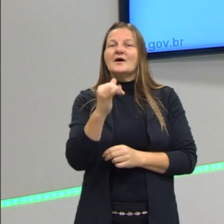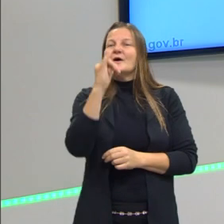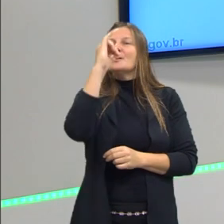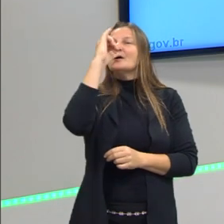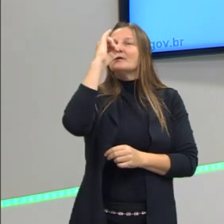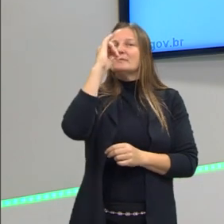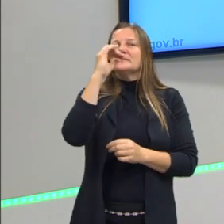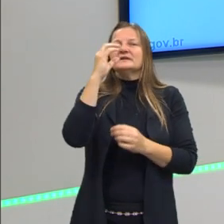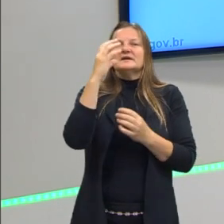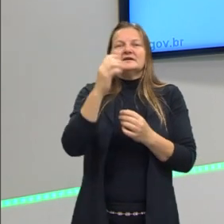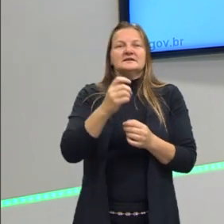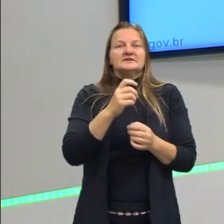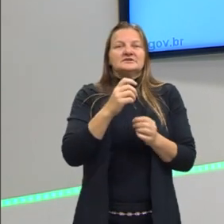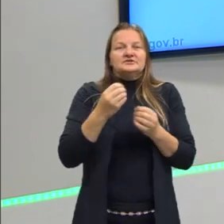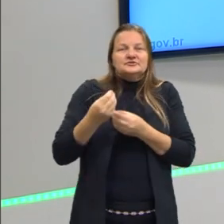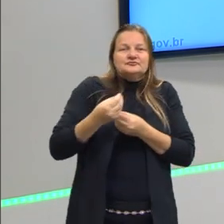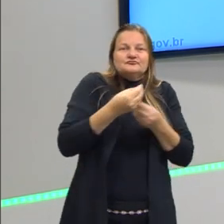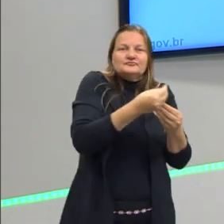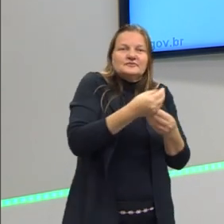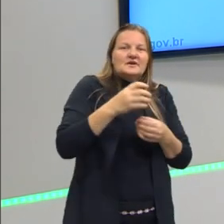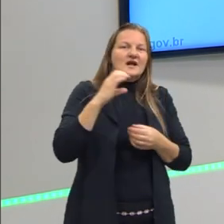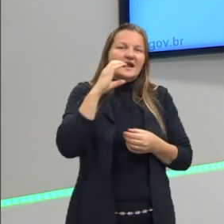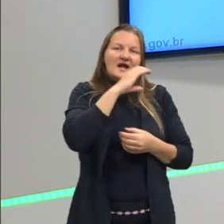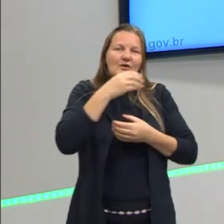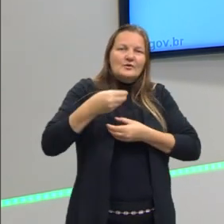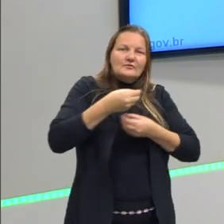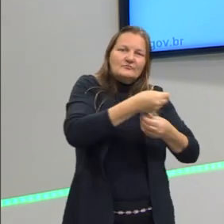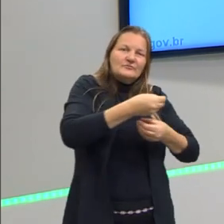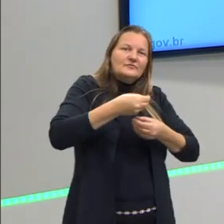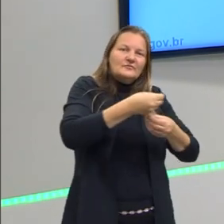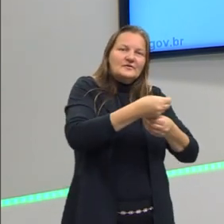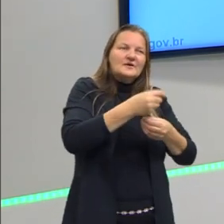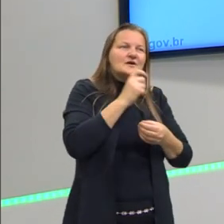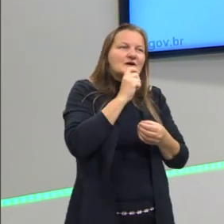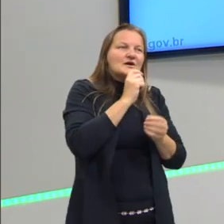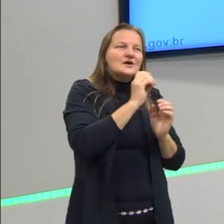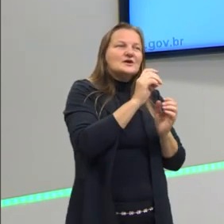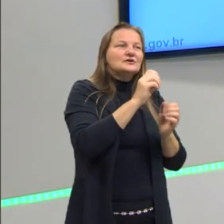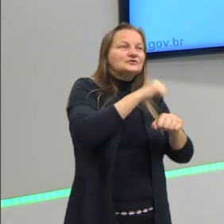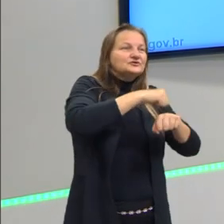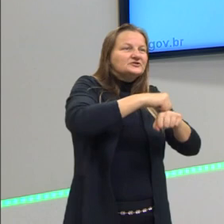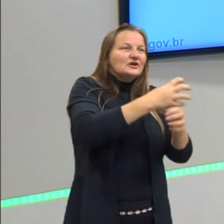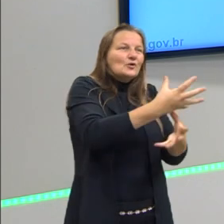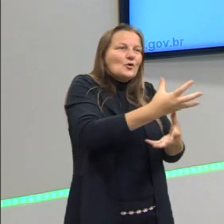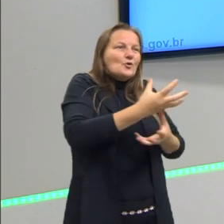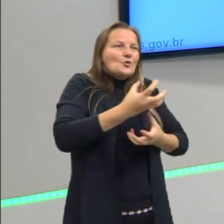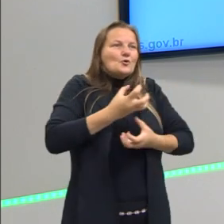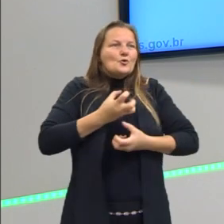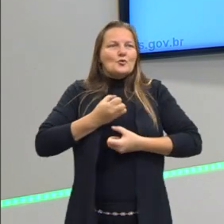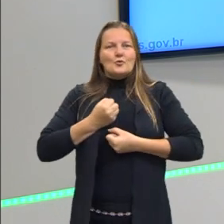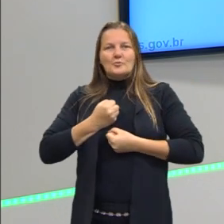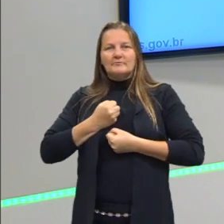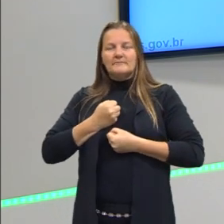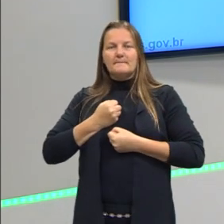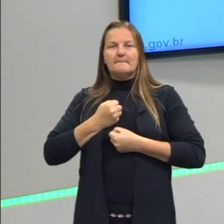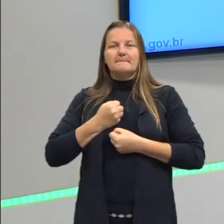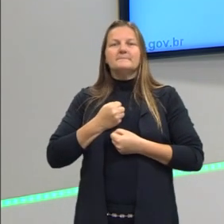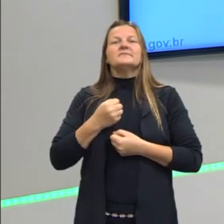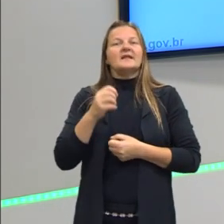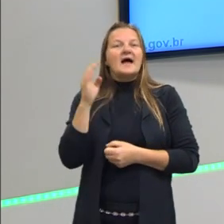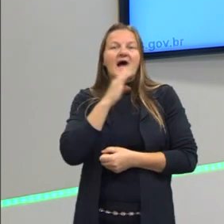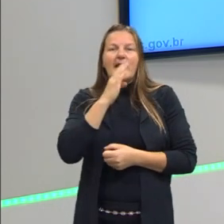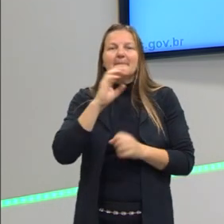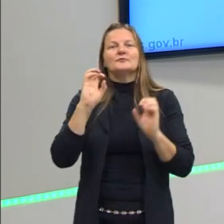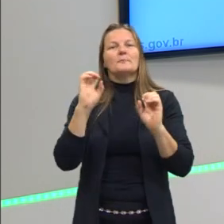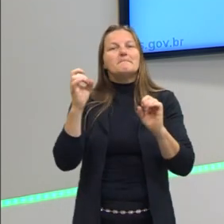porque ela vai estar dando calor para o gelo, então ela vai estar resfriando, é uma troca térmica. Ela vai estar resfriando